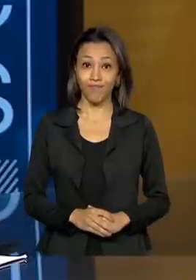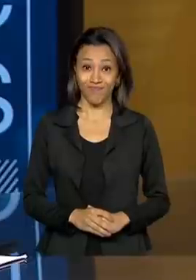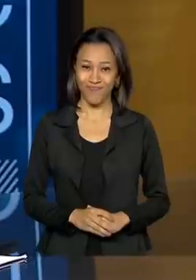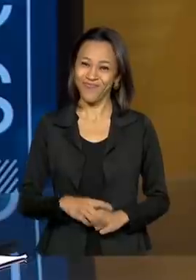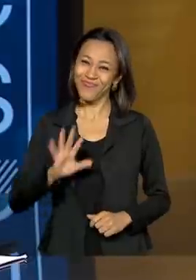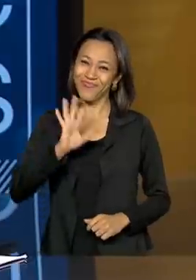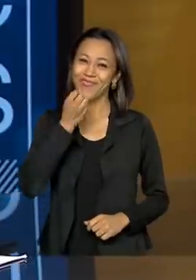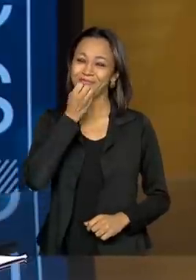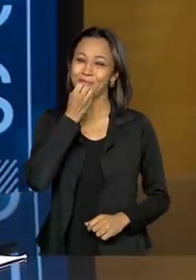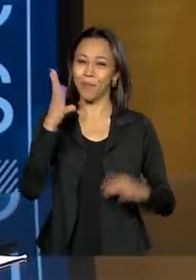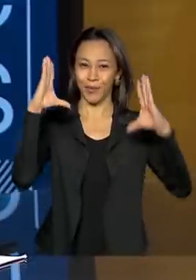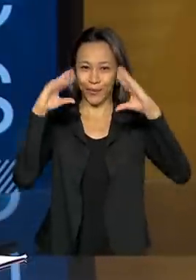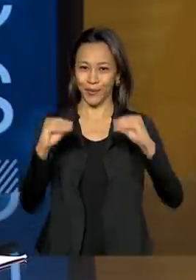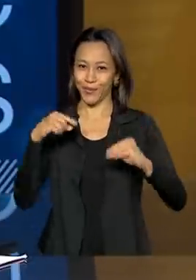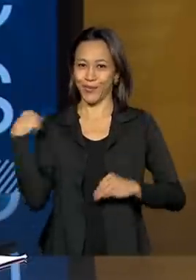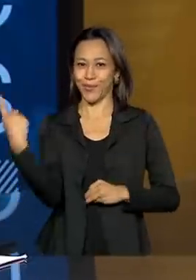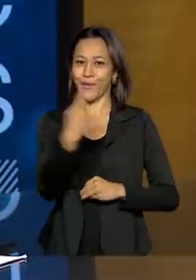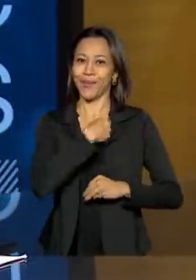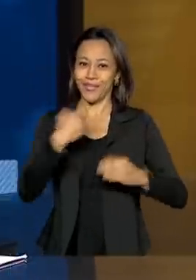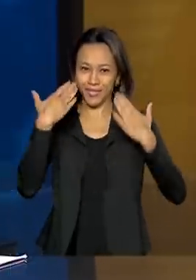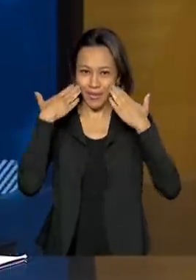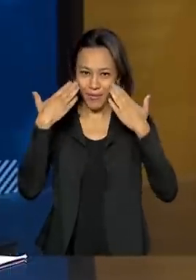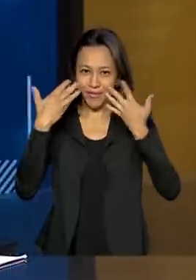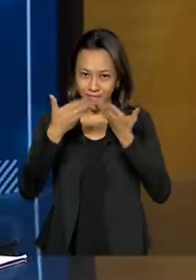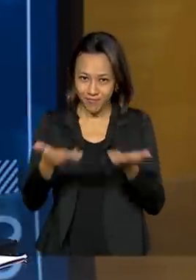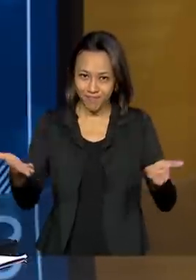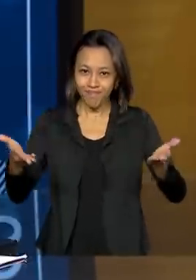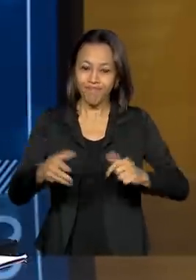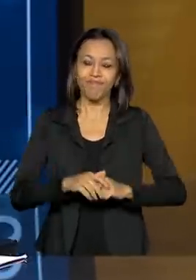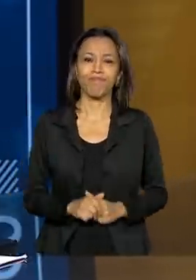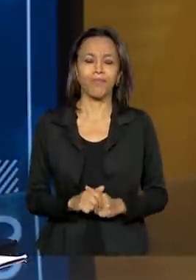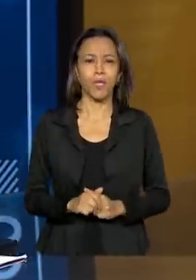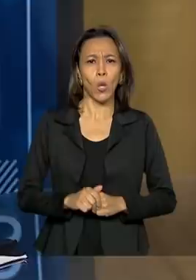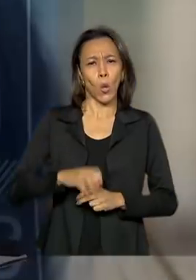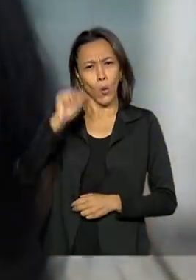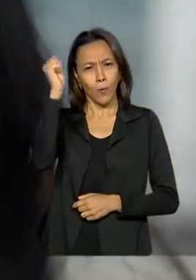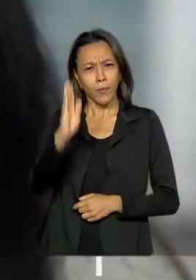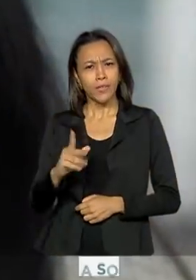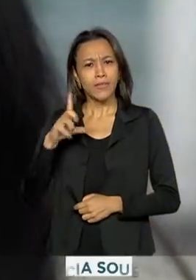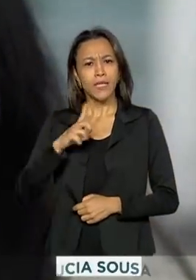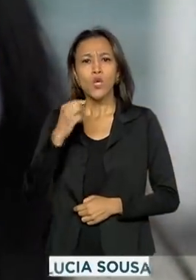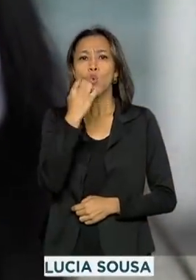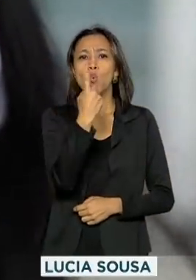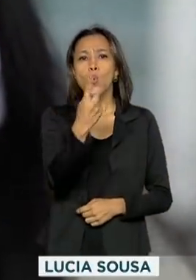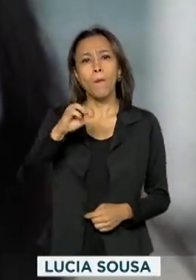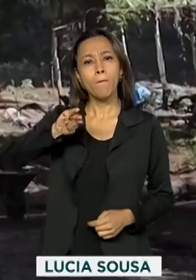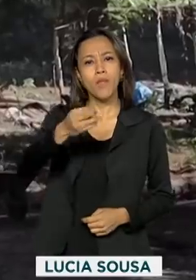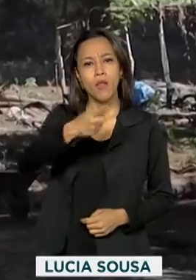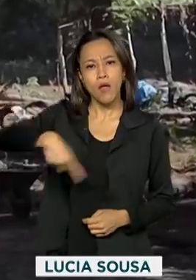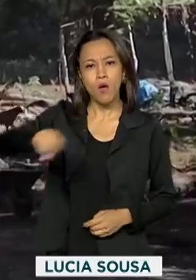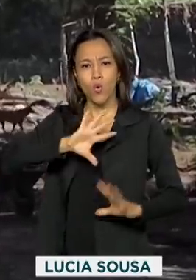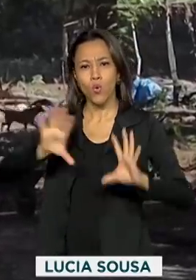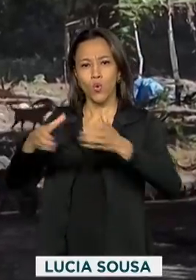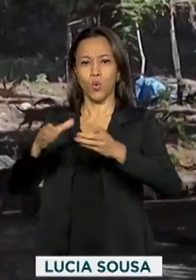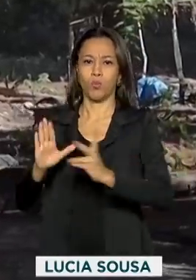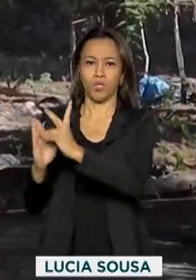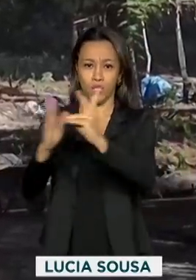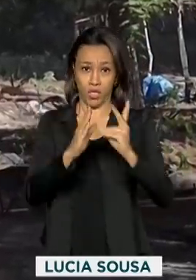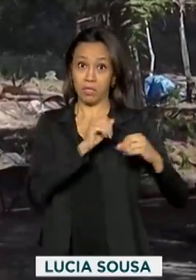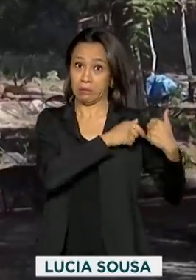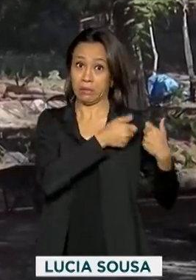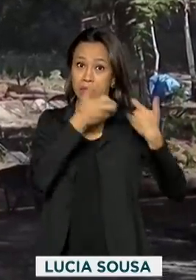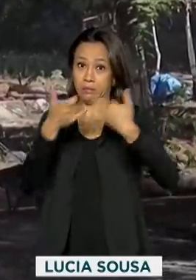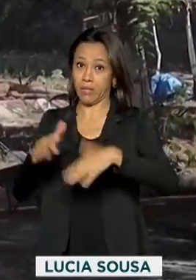Olá, boa noite. Estamos no ar com o Brasil em Pauta. O país tem hoje cerca de um milhão de indígenas, segundo a Fundação